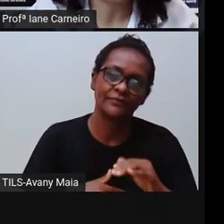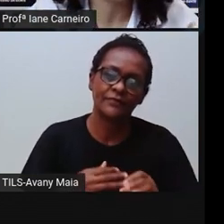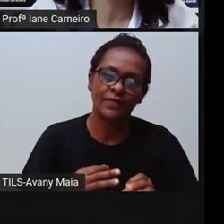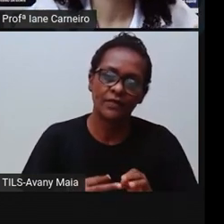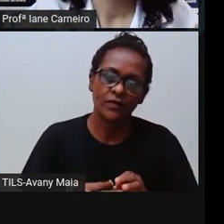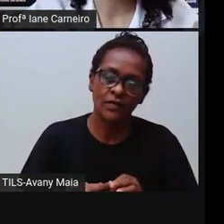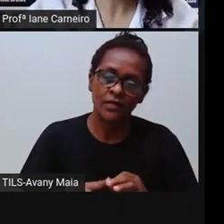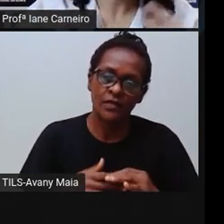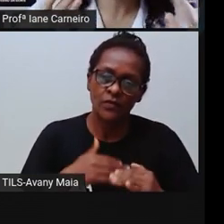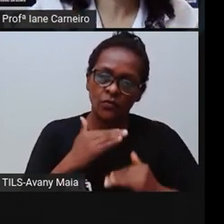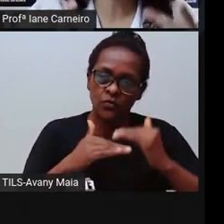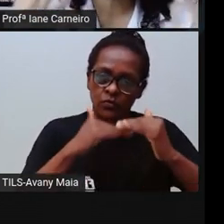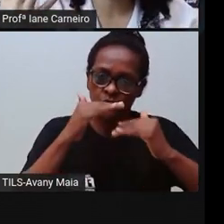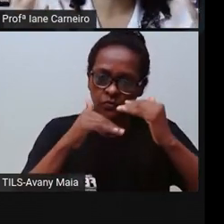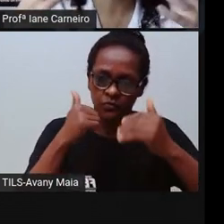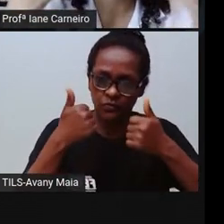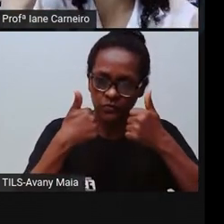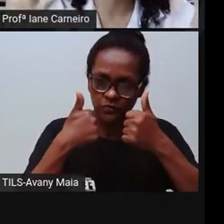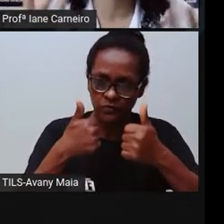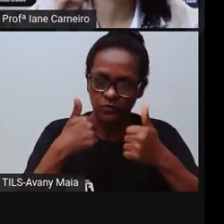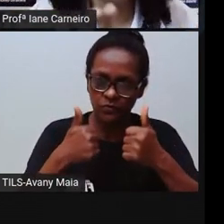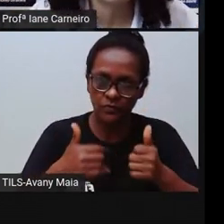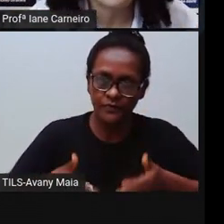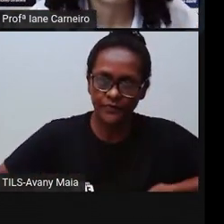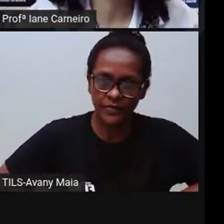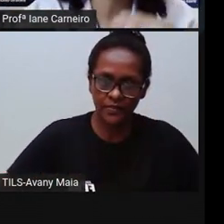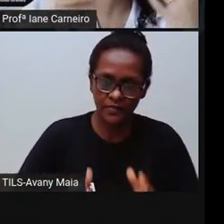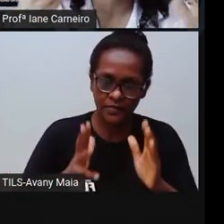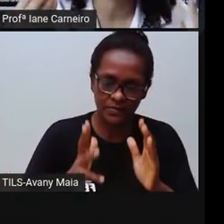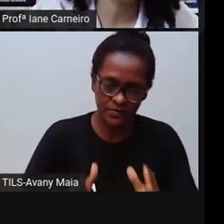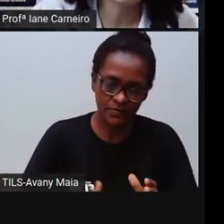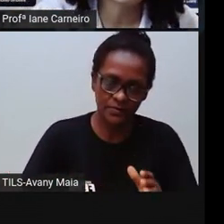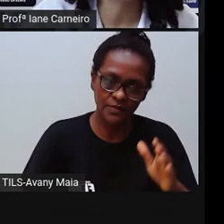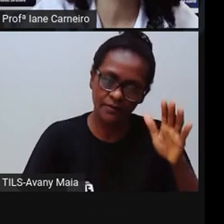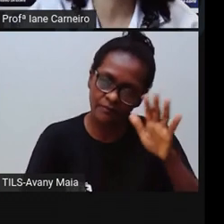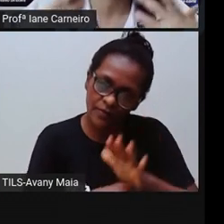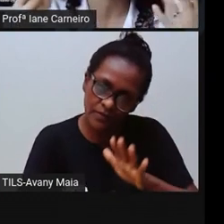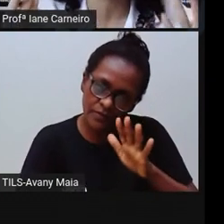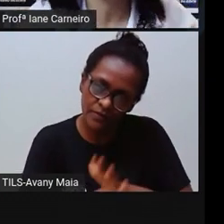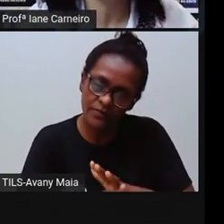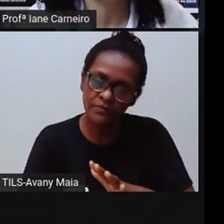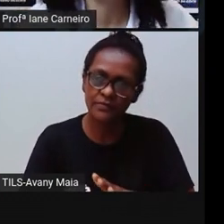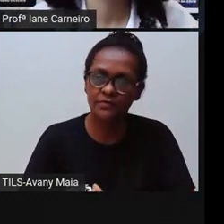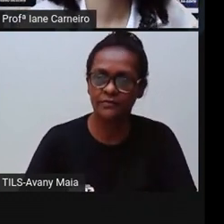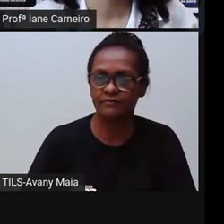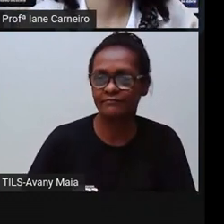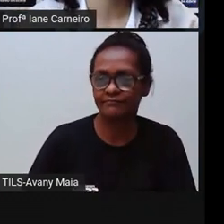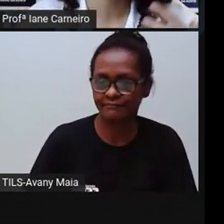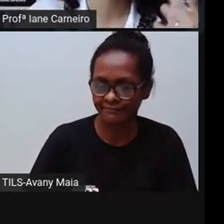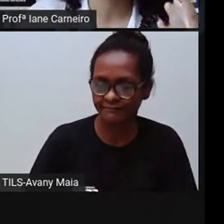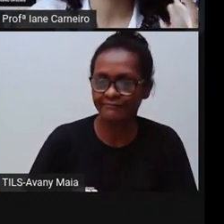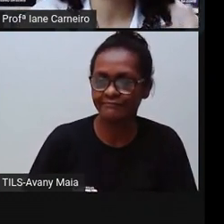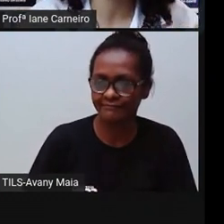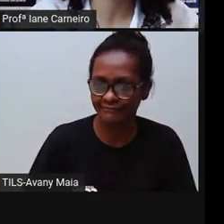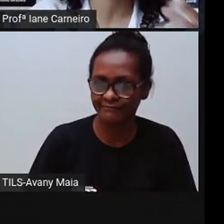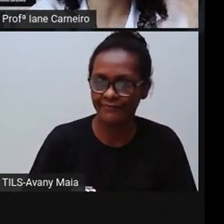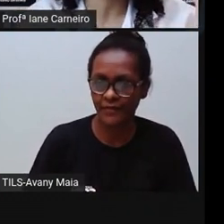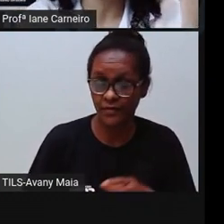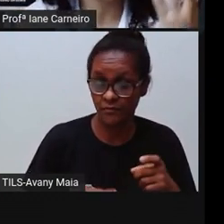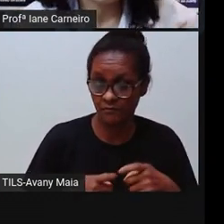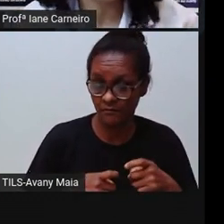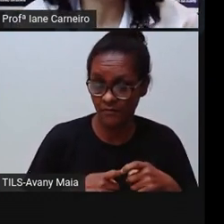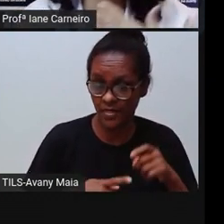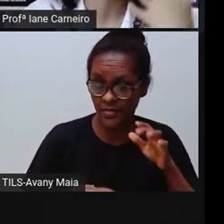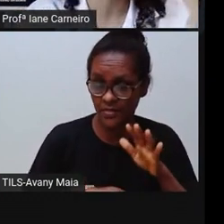saudável, né? E a criança tem direito a nascer num hospital em segurança, É protegida, né? Por uma equipe que